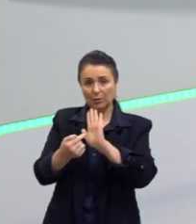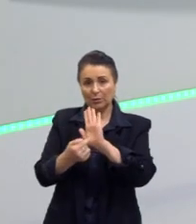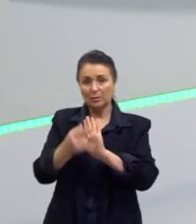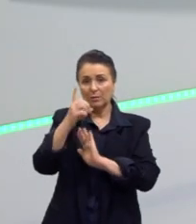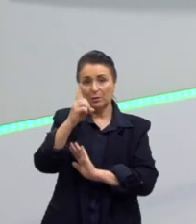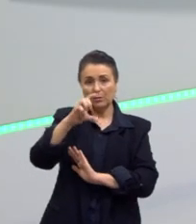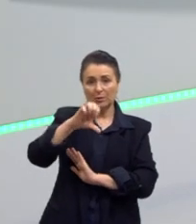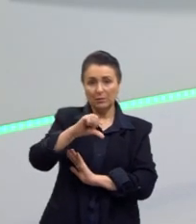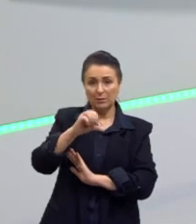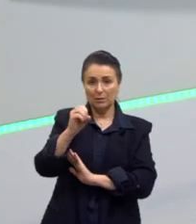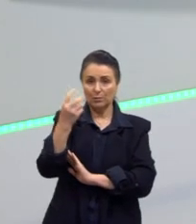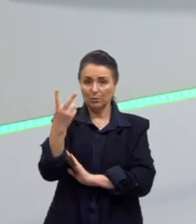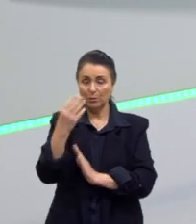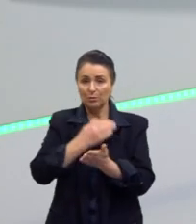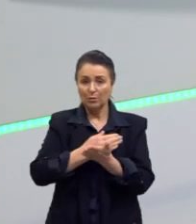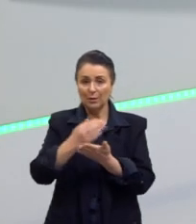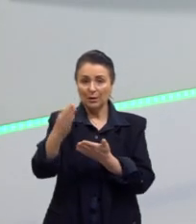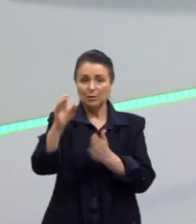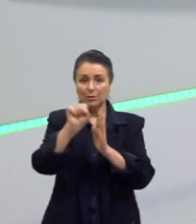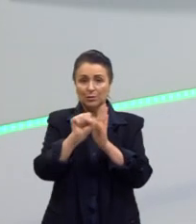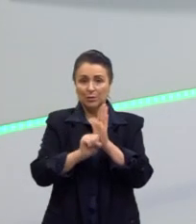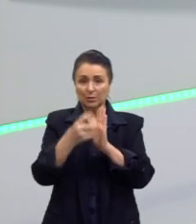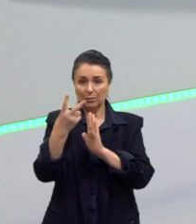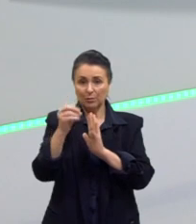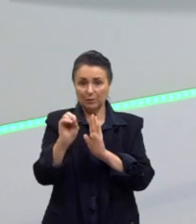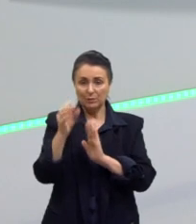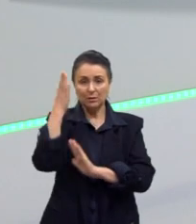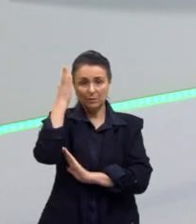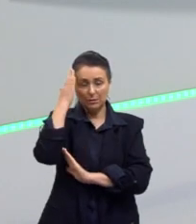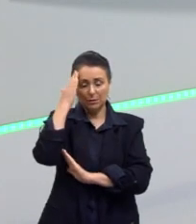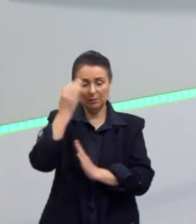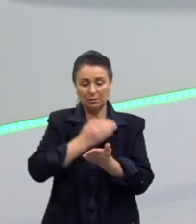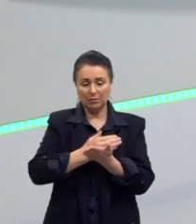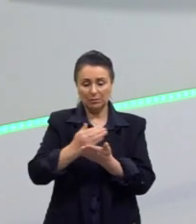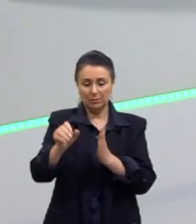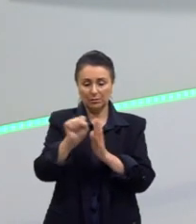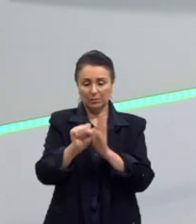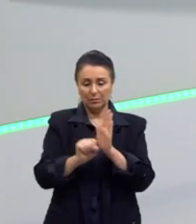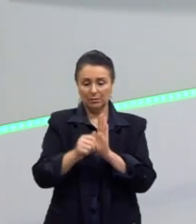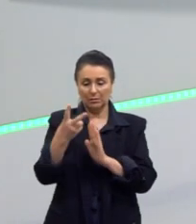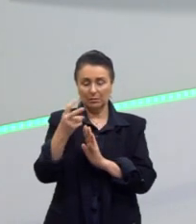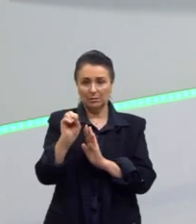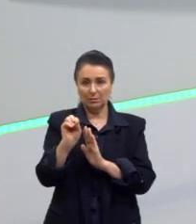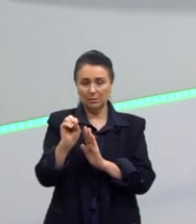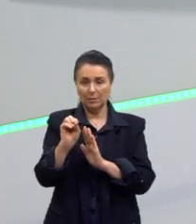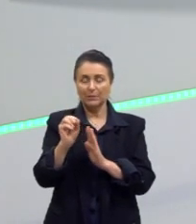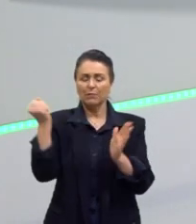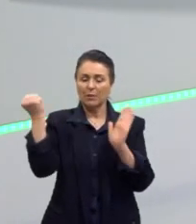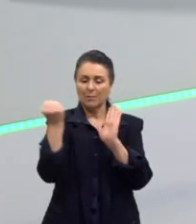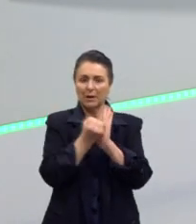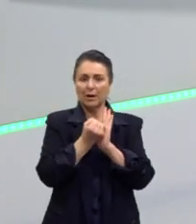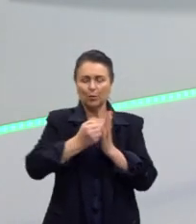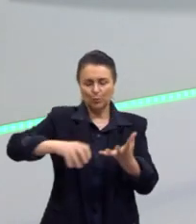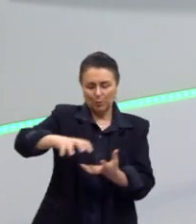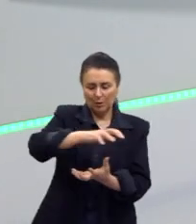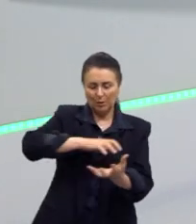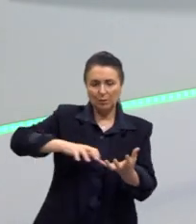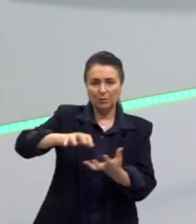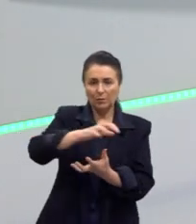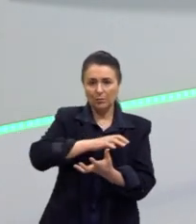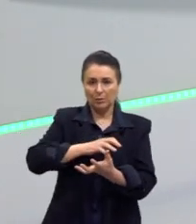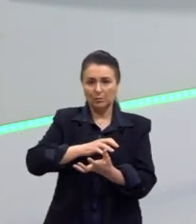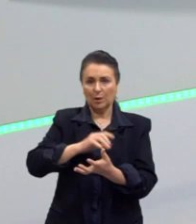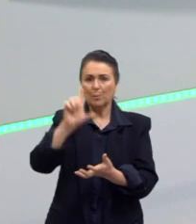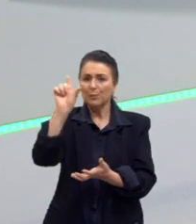1902, o início do século XX, a gente sabe que no início do século XX ele foi marcado por diversas revoluções, diversas